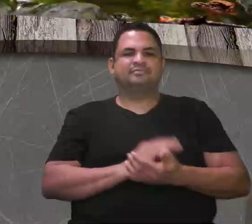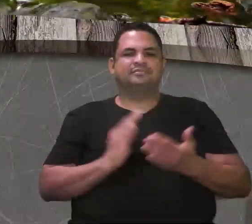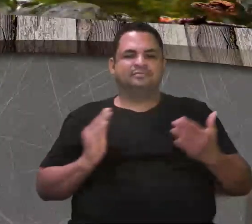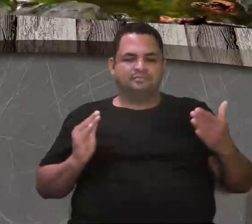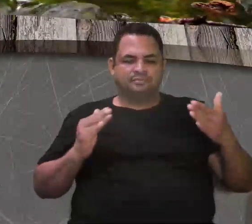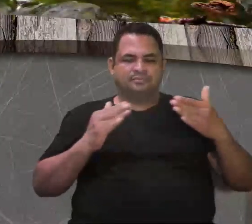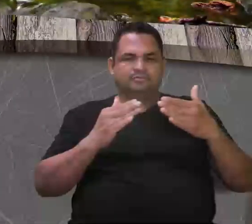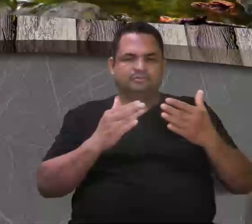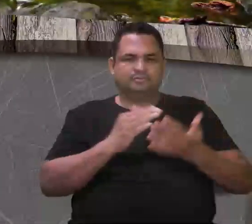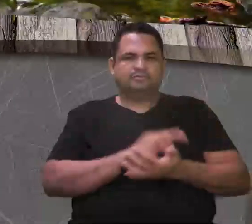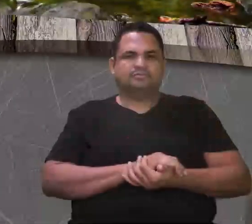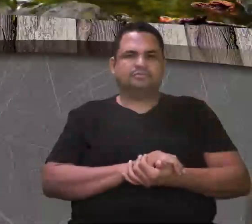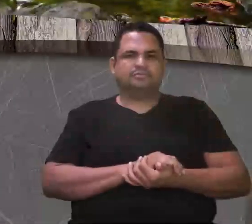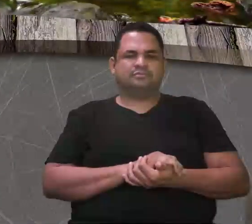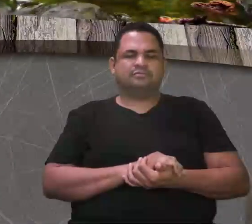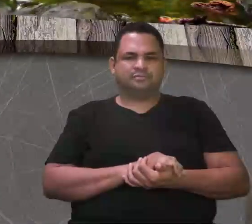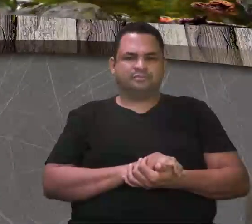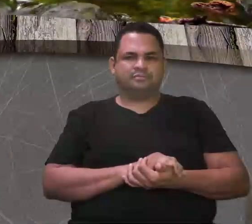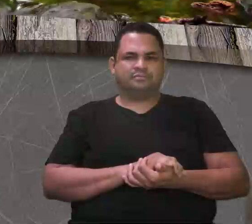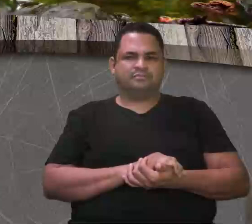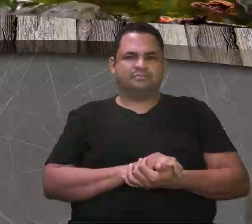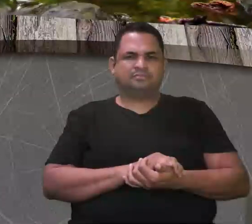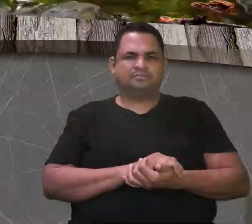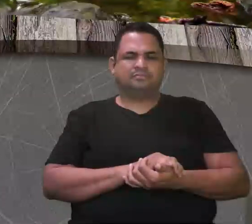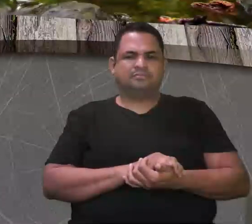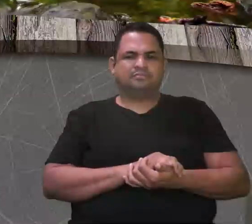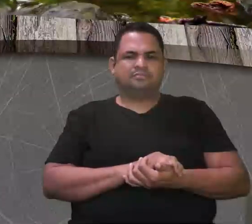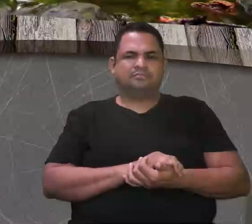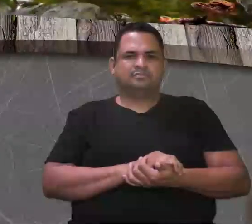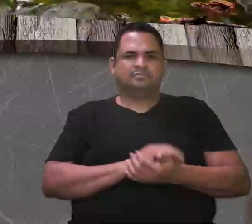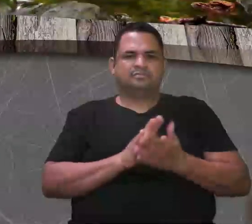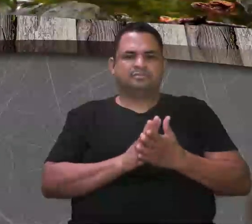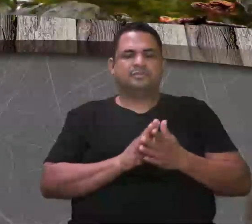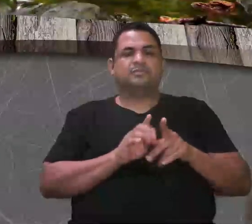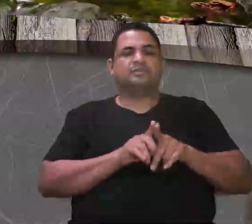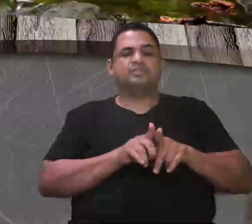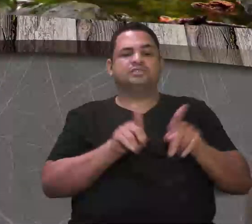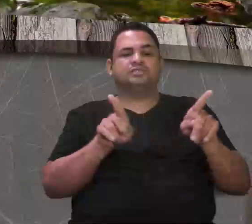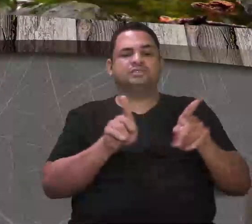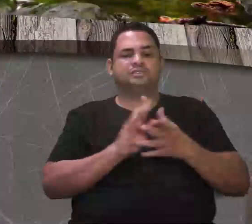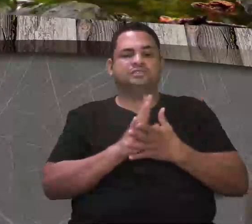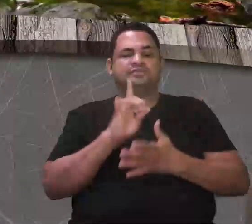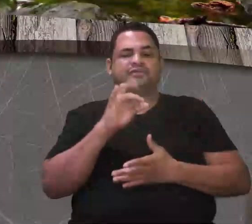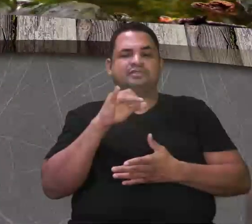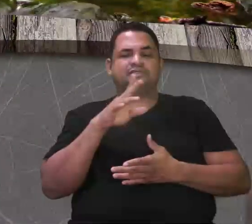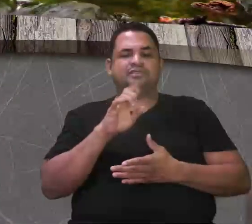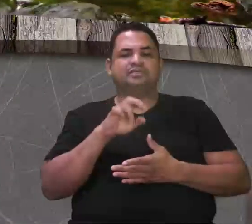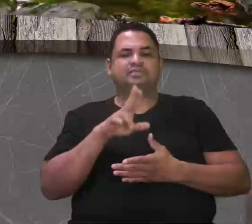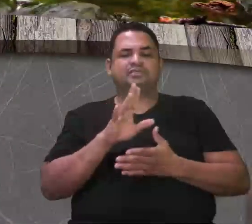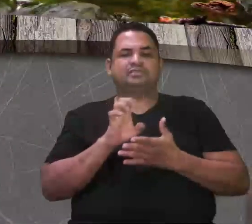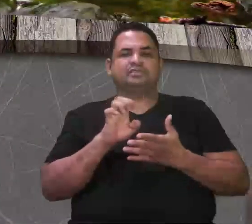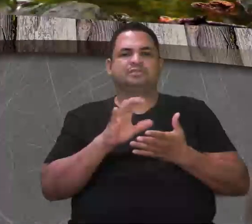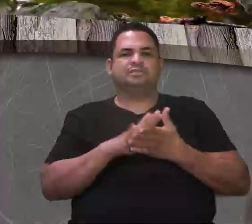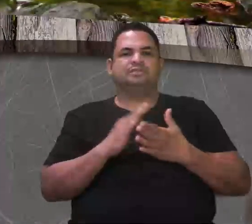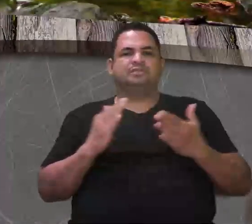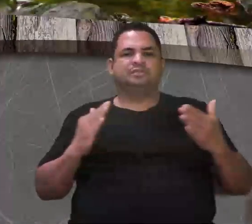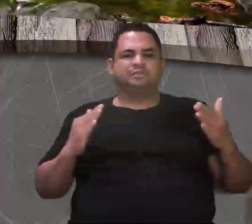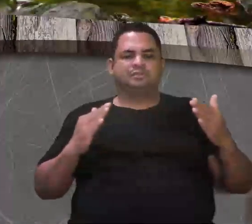Convergente. Afunilamento. Divergente. Certo? O aconteceu ali?